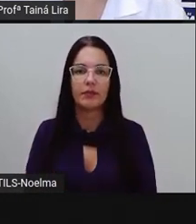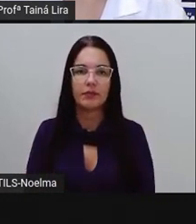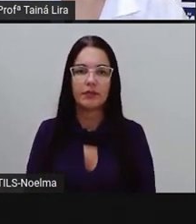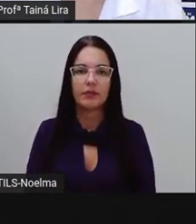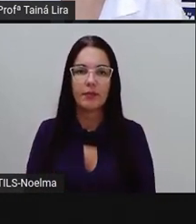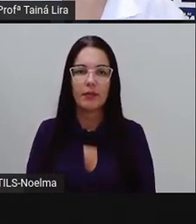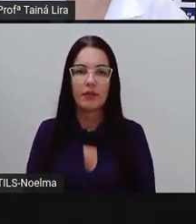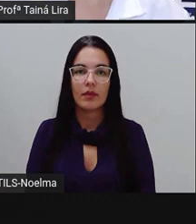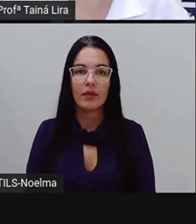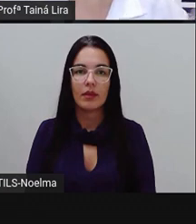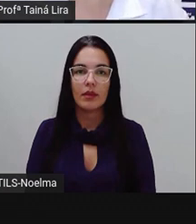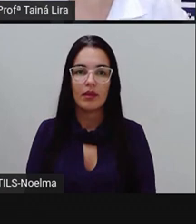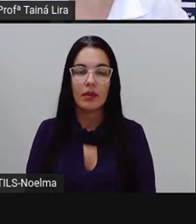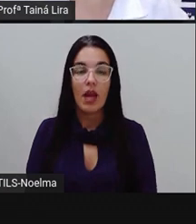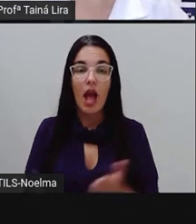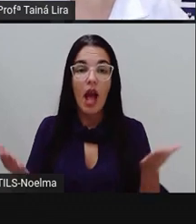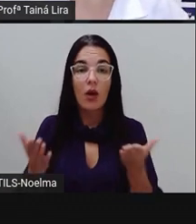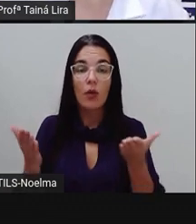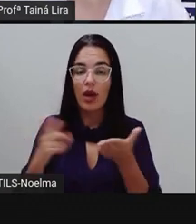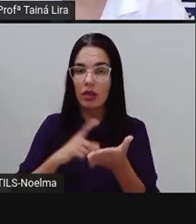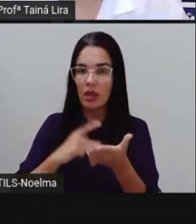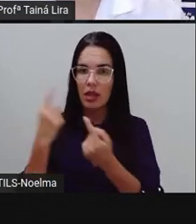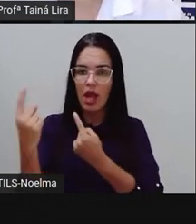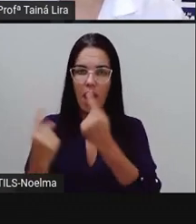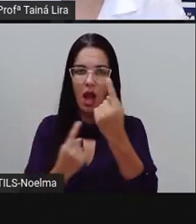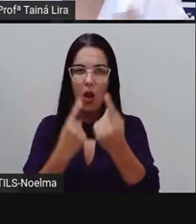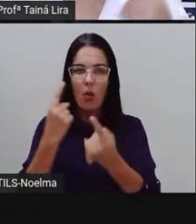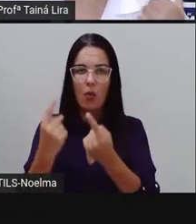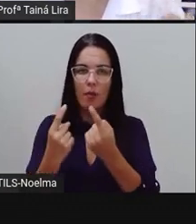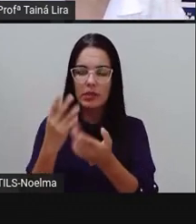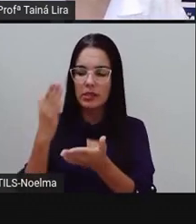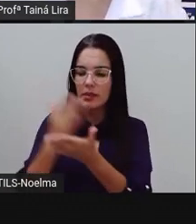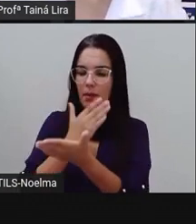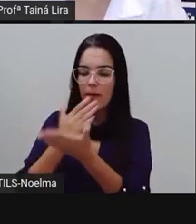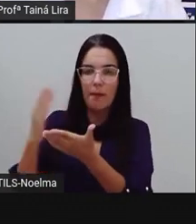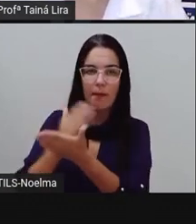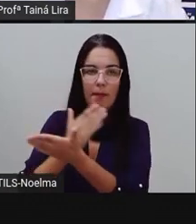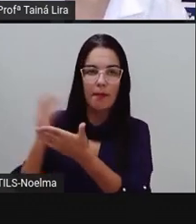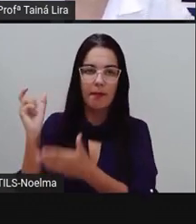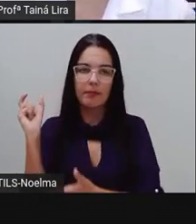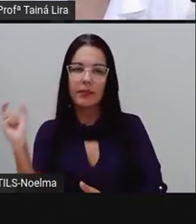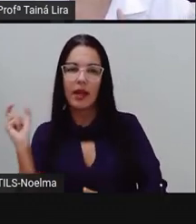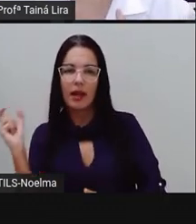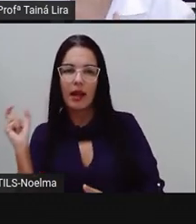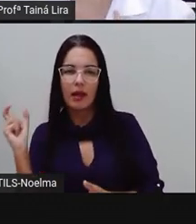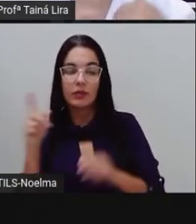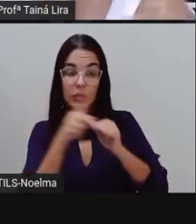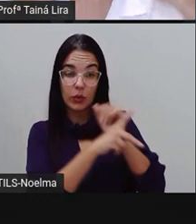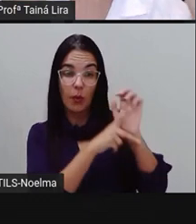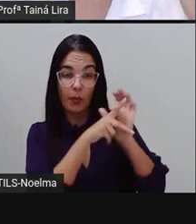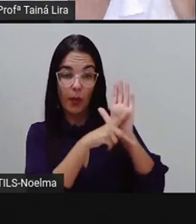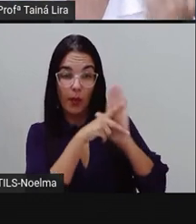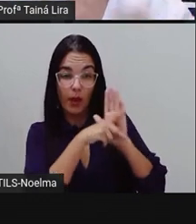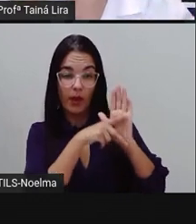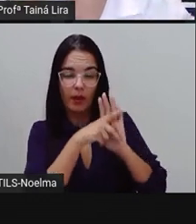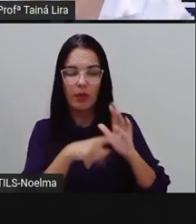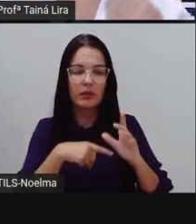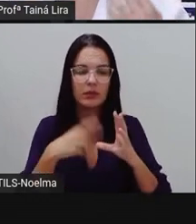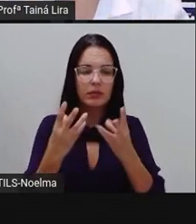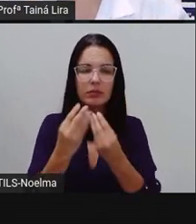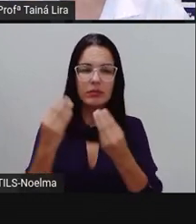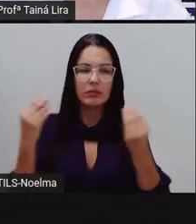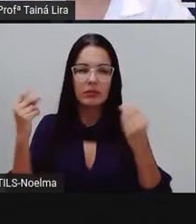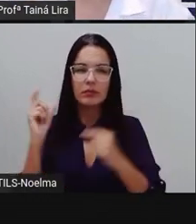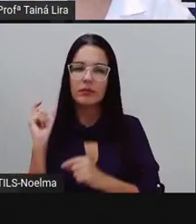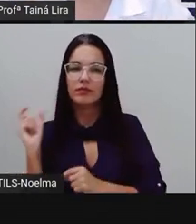Então, olha só, a Pró separou agora. lá no poema de Vinícius, né, a Pró pegou um monte de palavrinhas